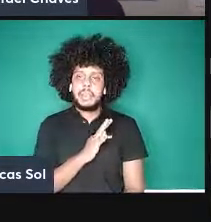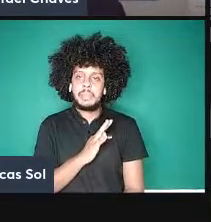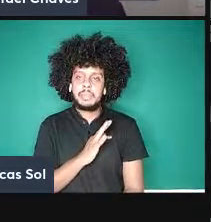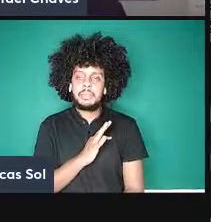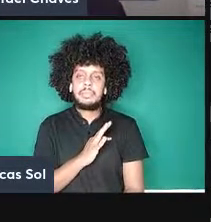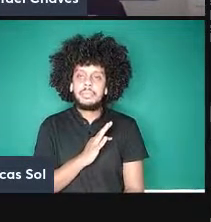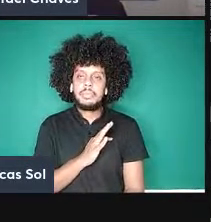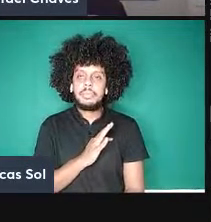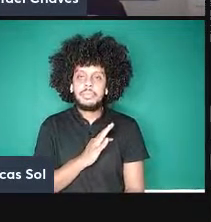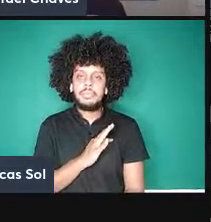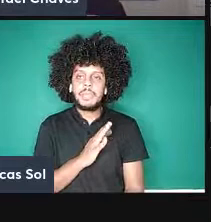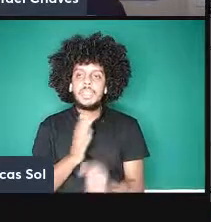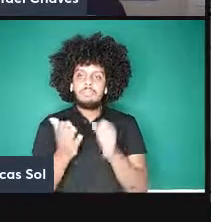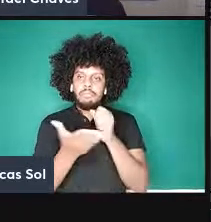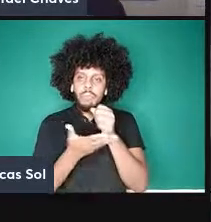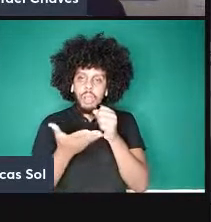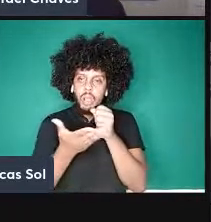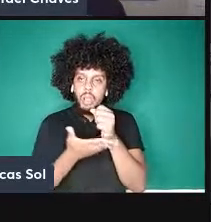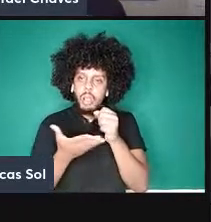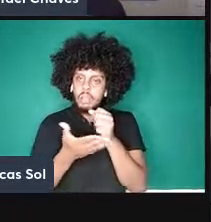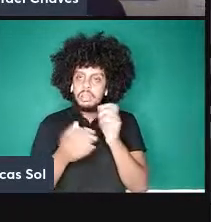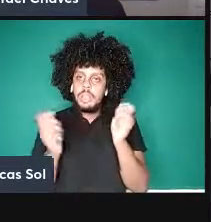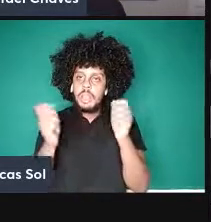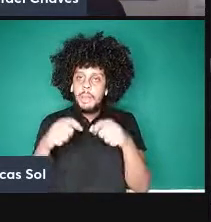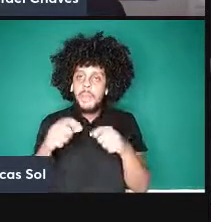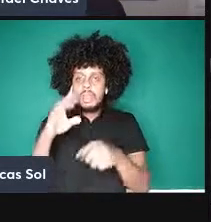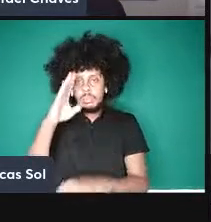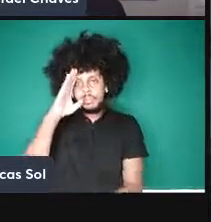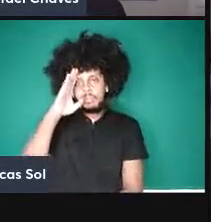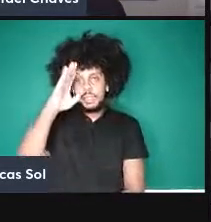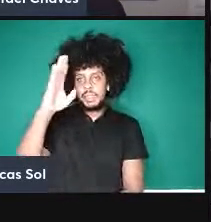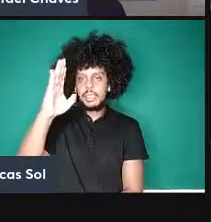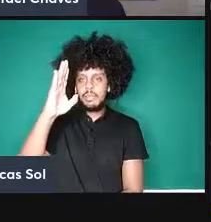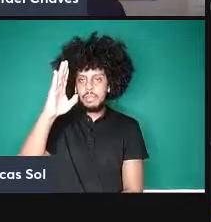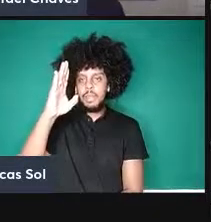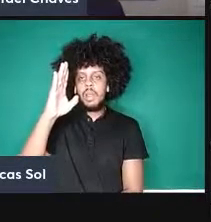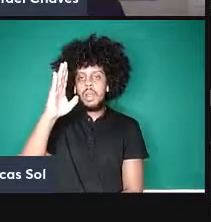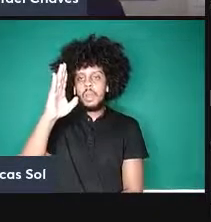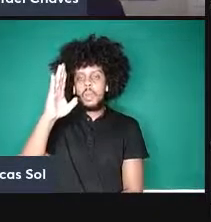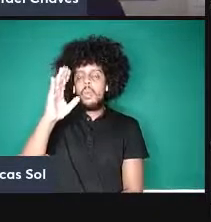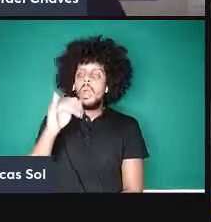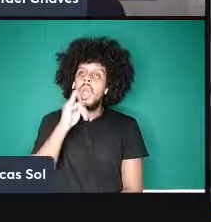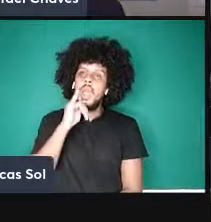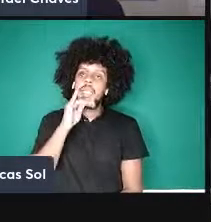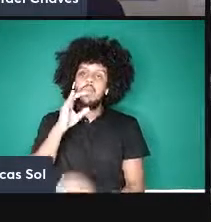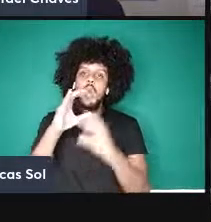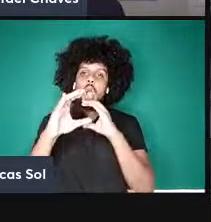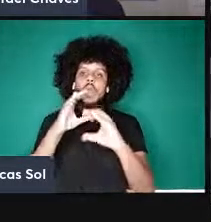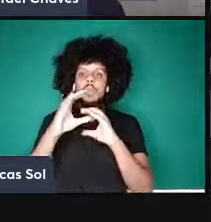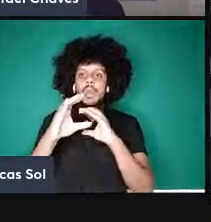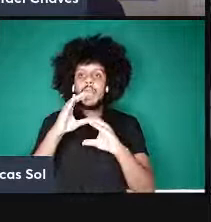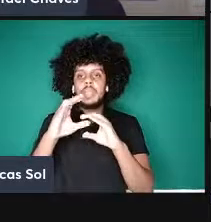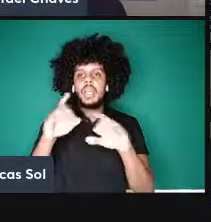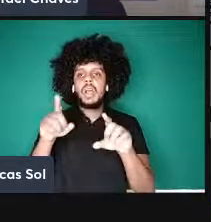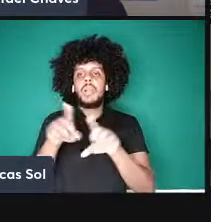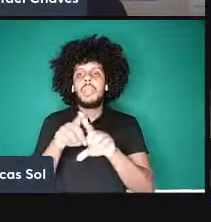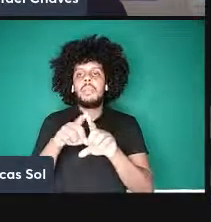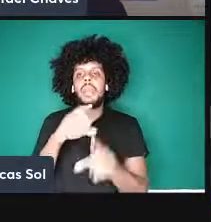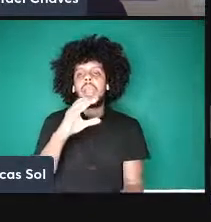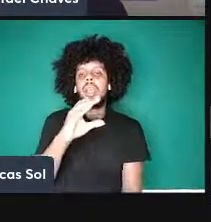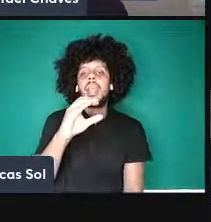fundamentos que são essenciais por exemplo para comunicação e criptografia quântica para